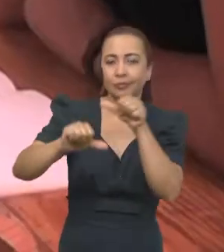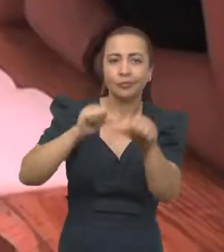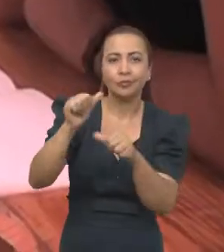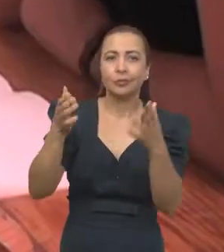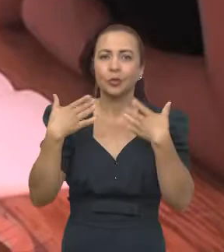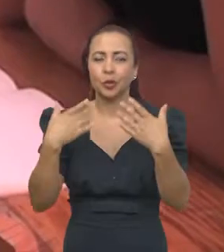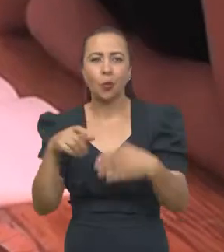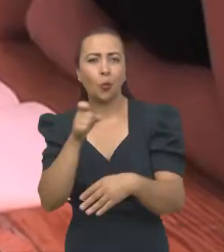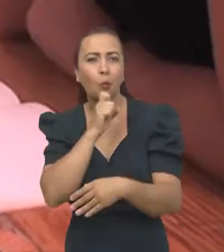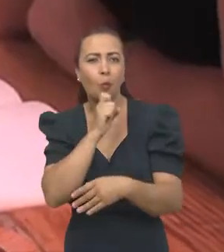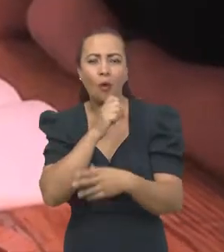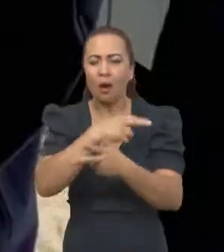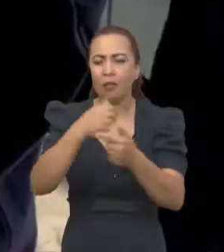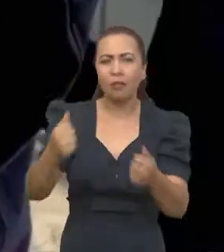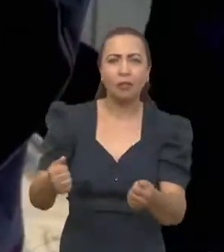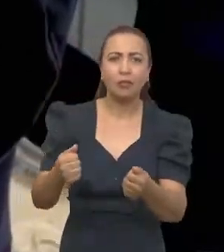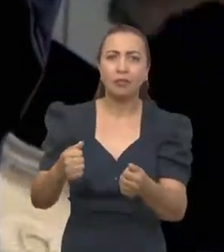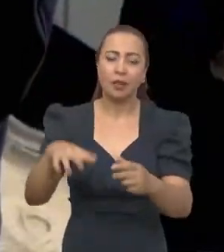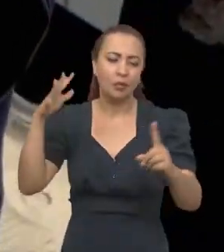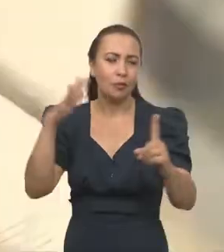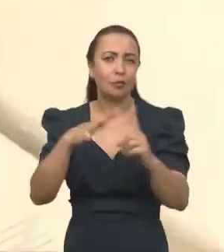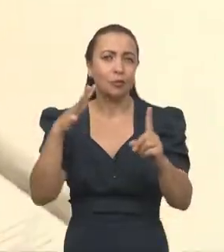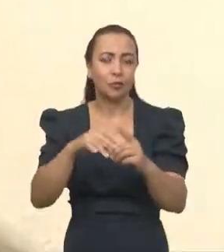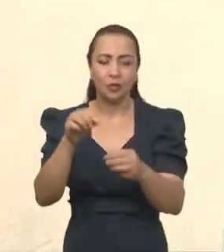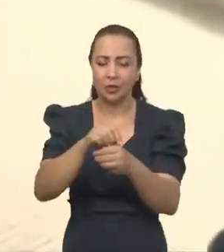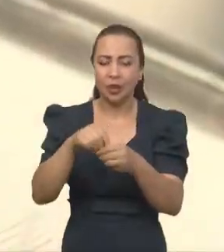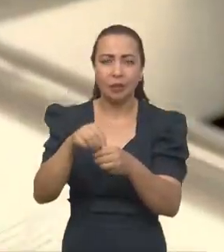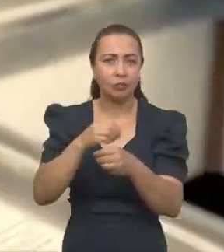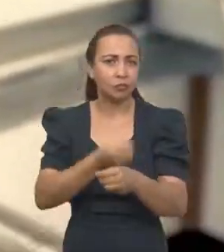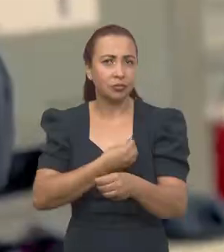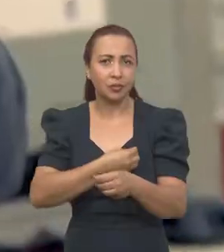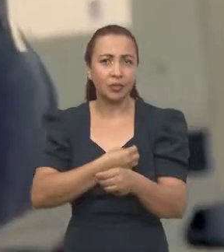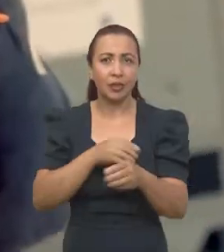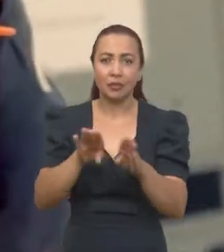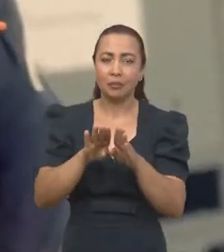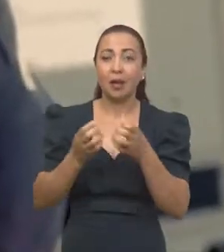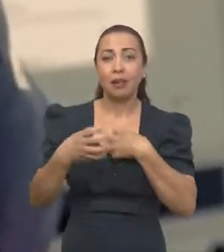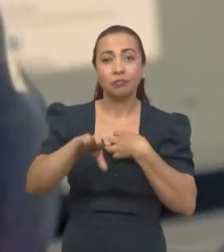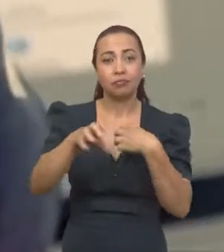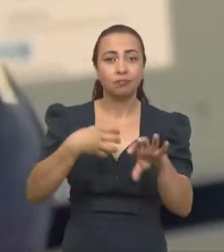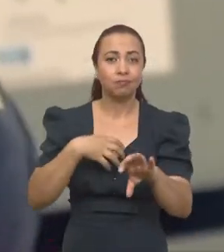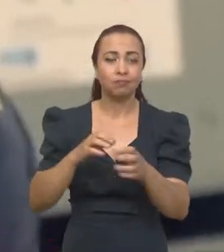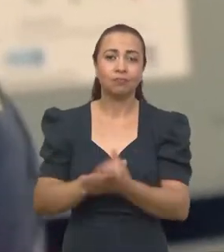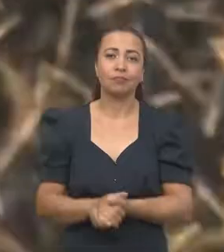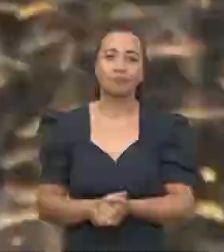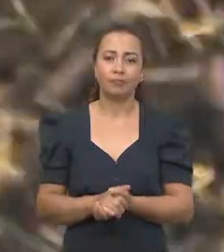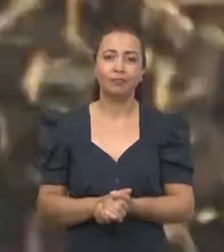mudanças climáticas influenciam esses micro-organismos e as suas interações.